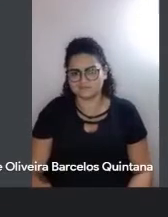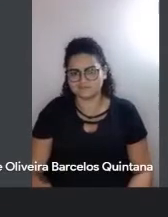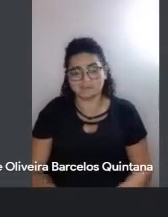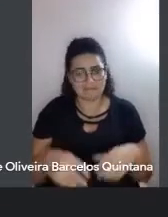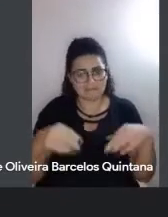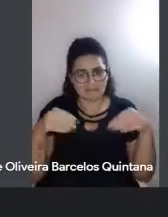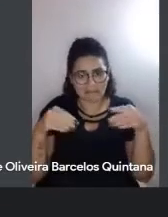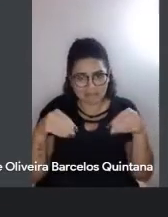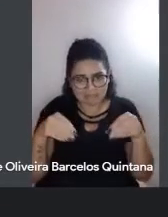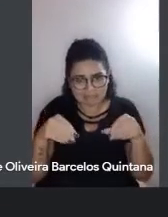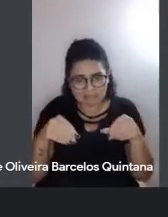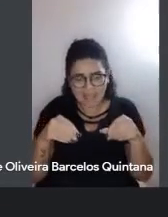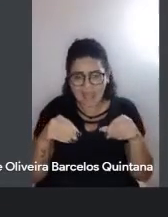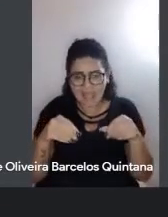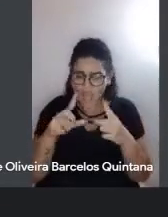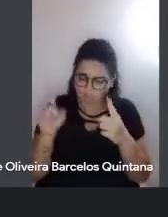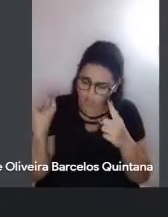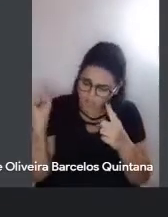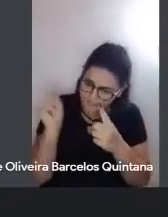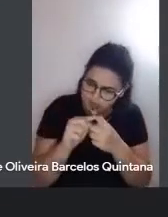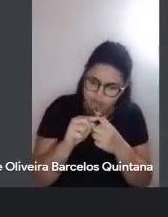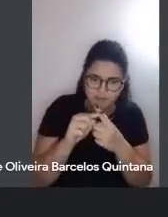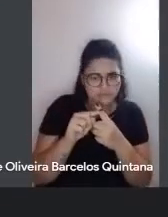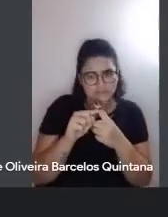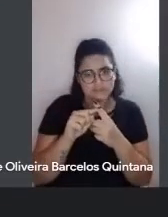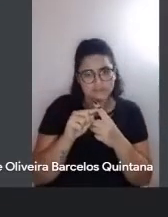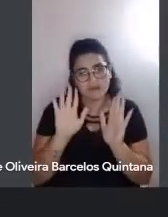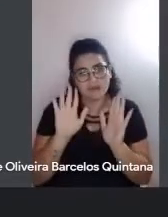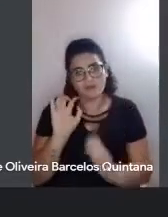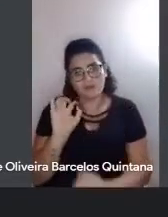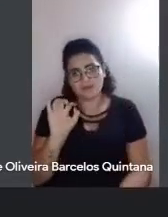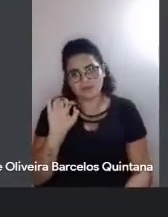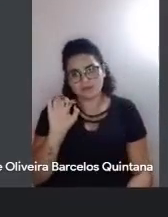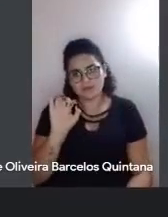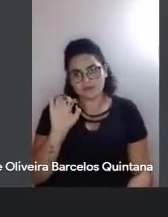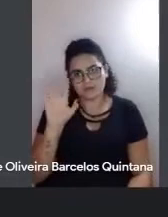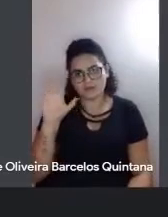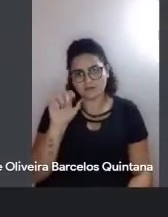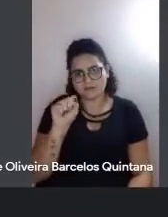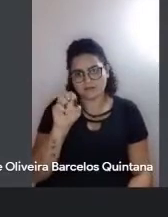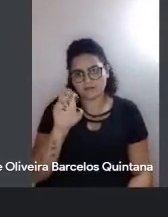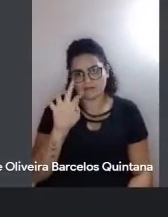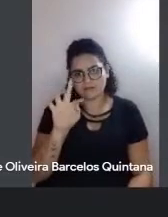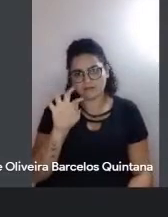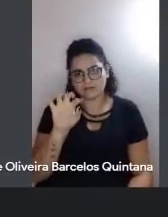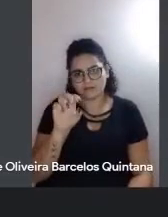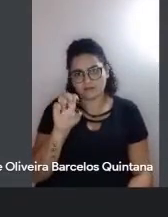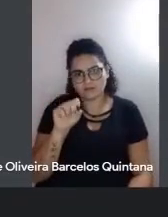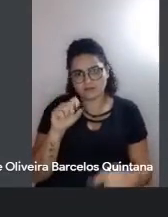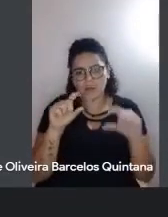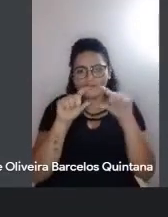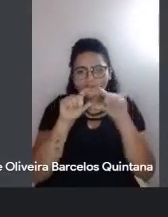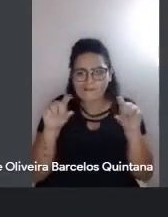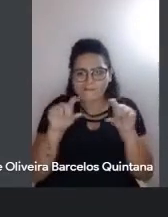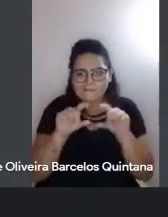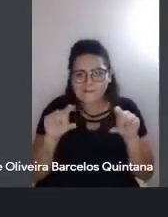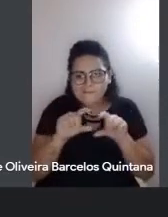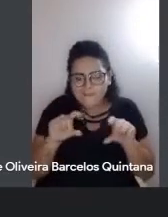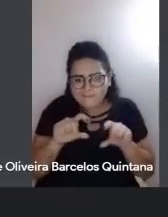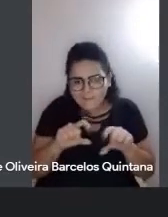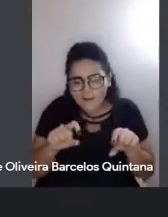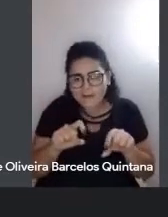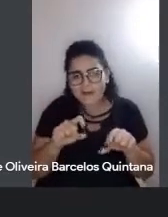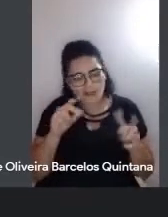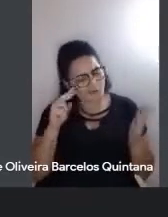a parte mais objetiva. Então, só enquanto eu peguei aqui o meu insertões todo marcadinho, eu fui vendo alguns